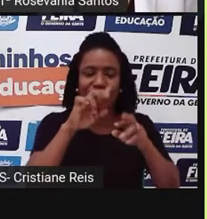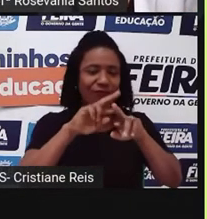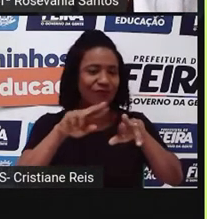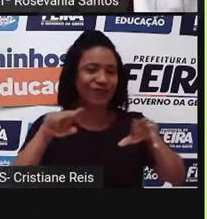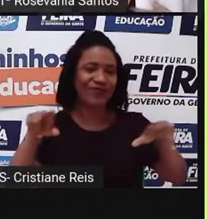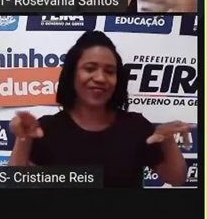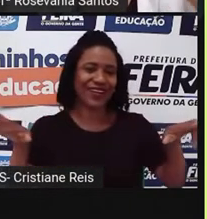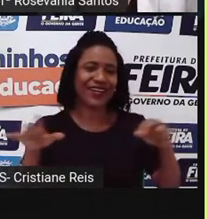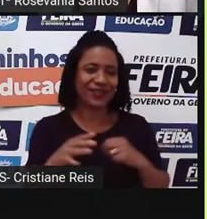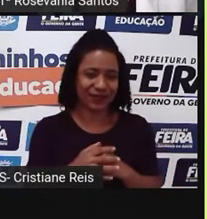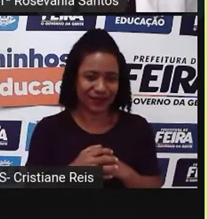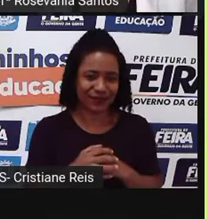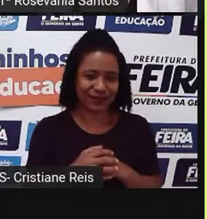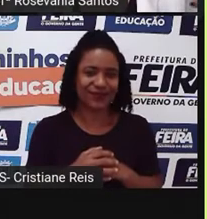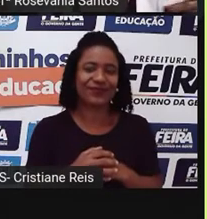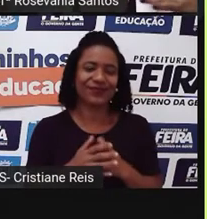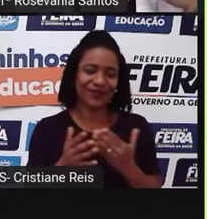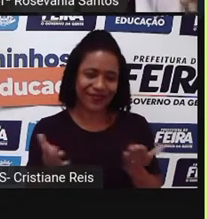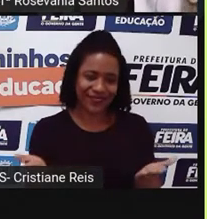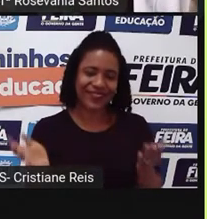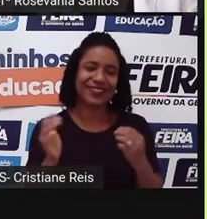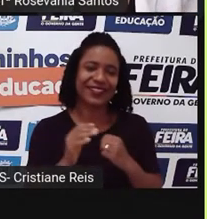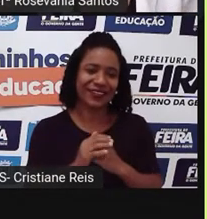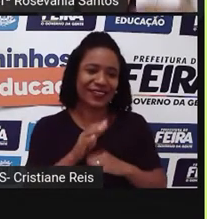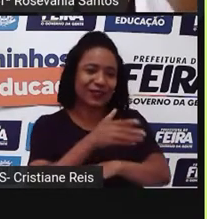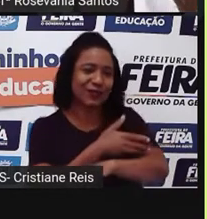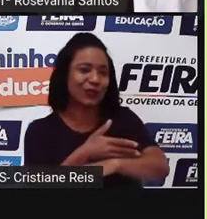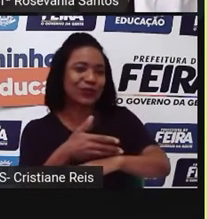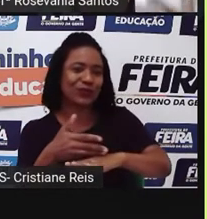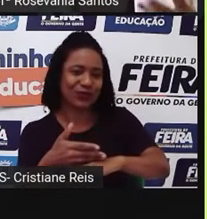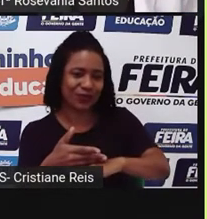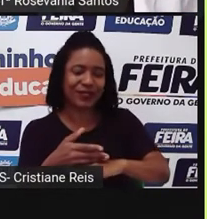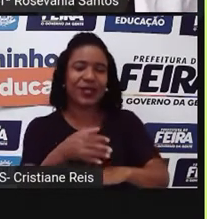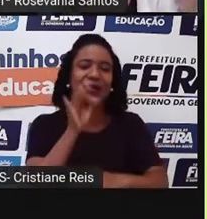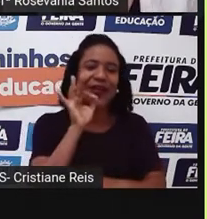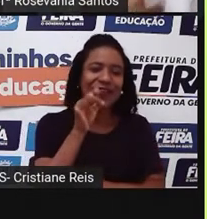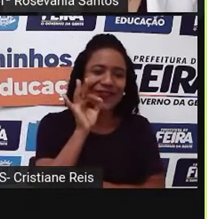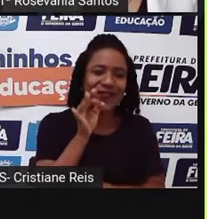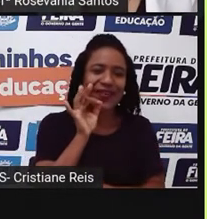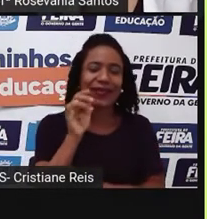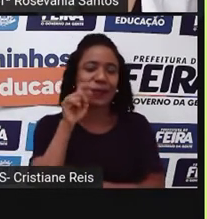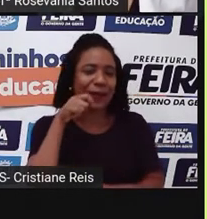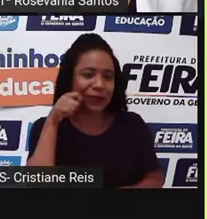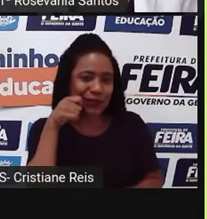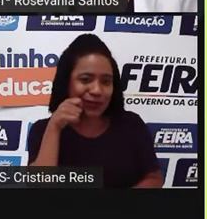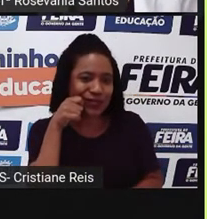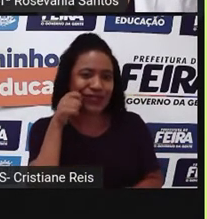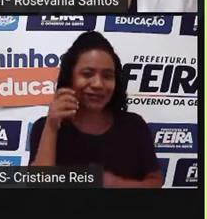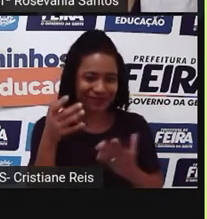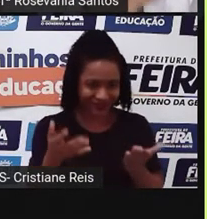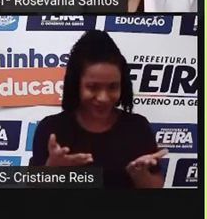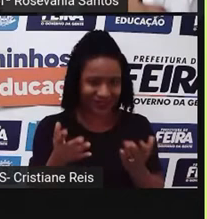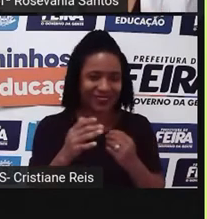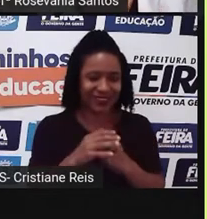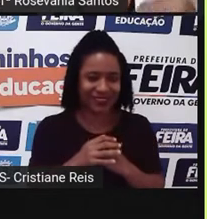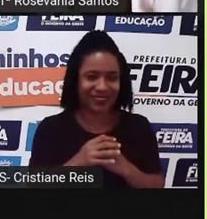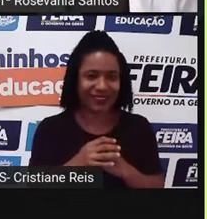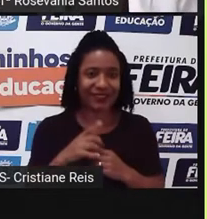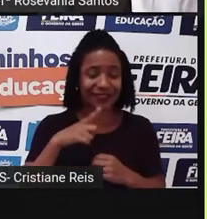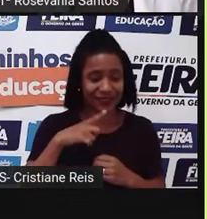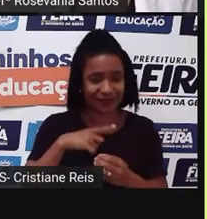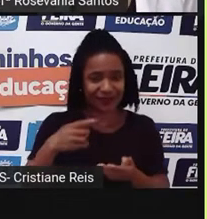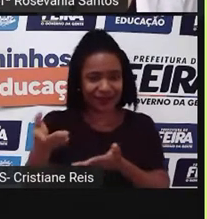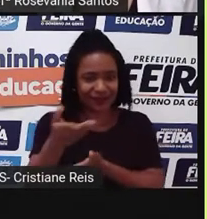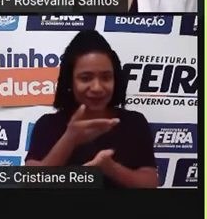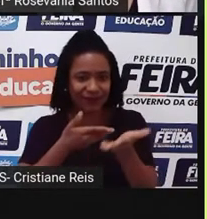aí a gente é tão acostumada a fazer isso automaticamente. Que a gente até esquece desse processo, dessa relação,